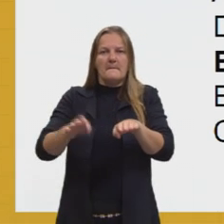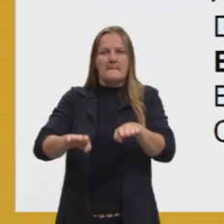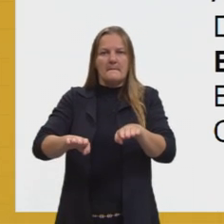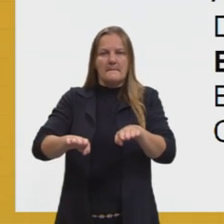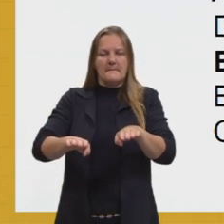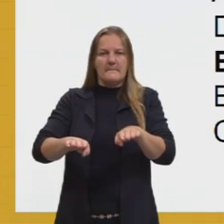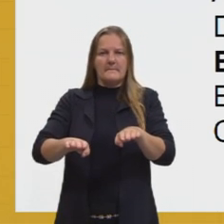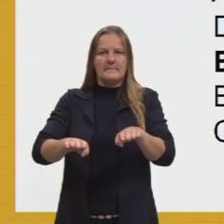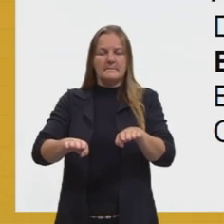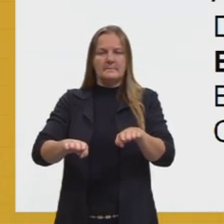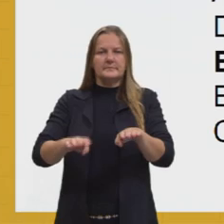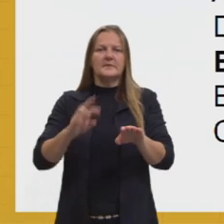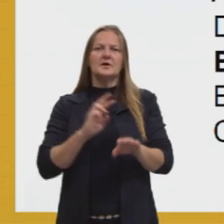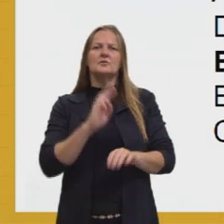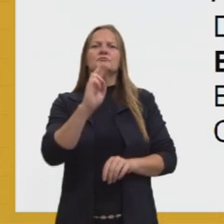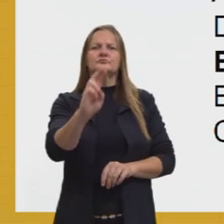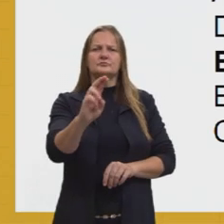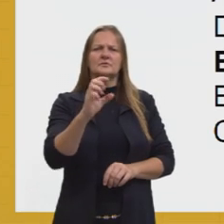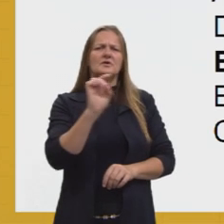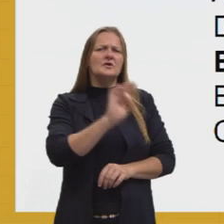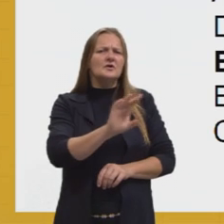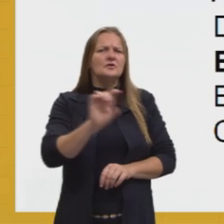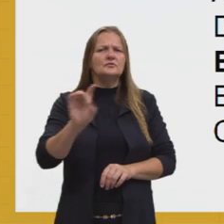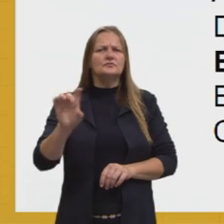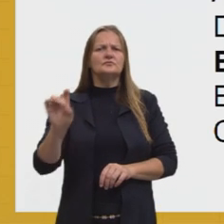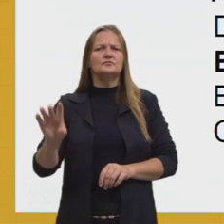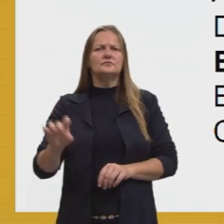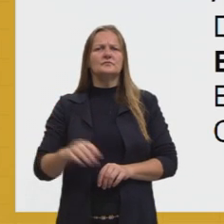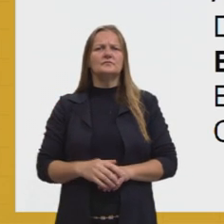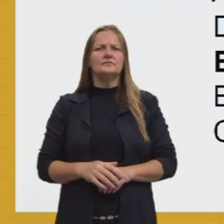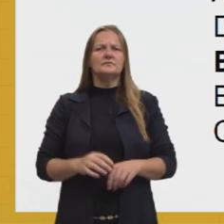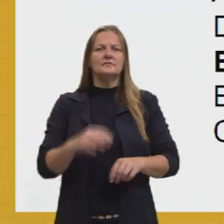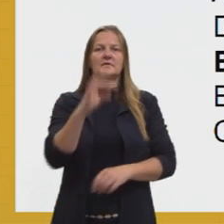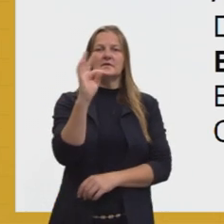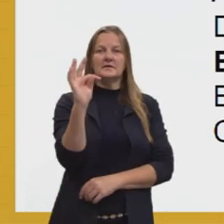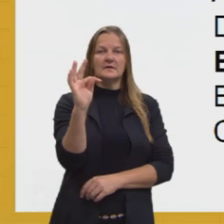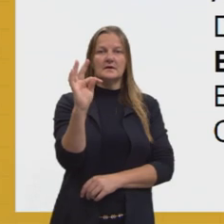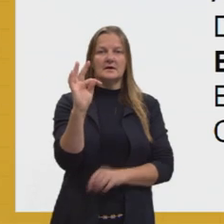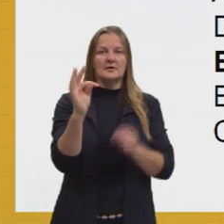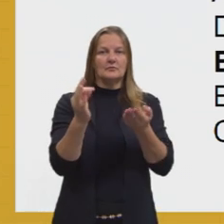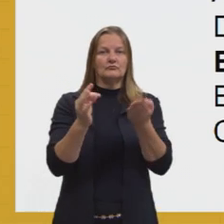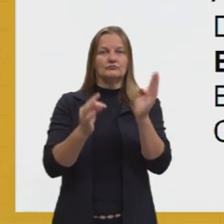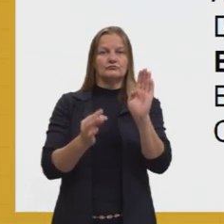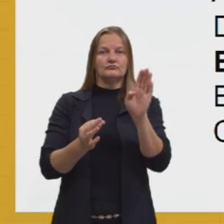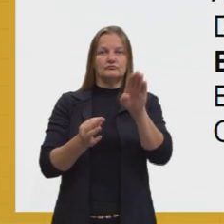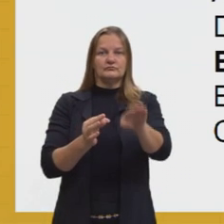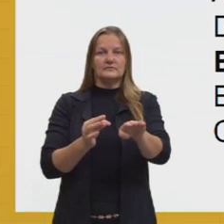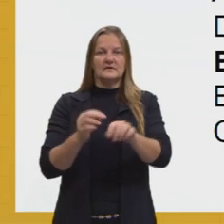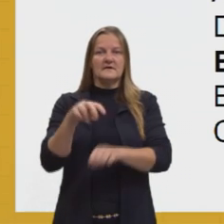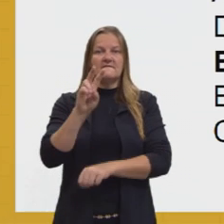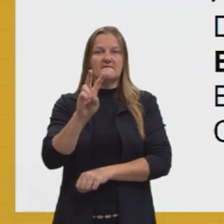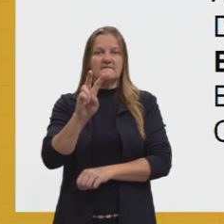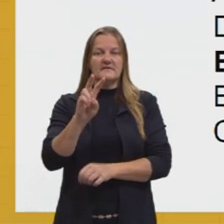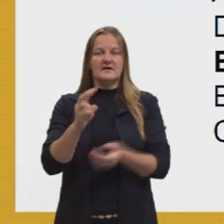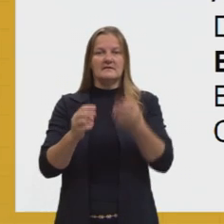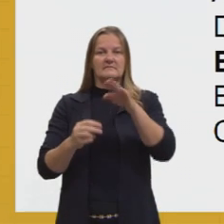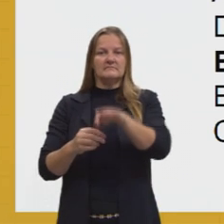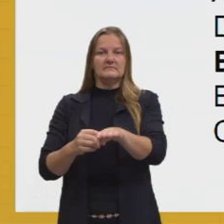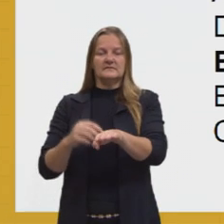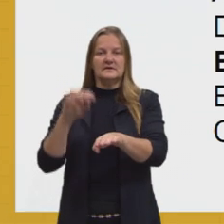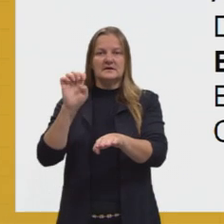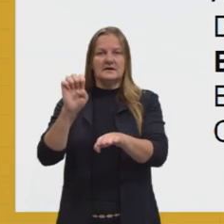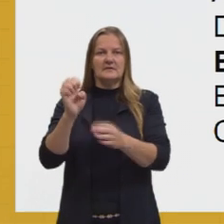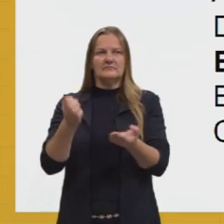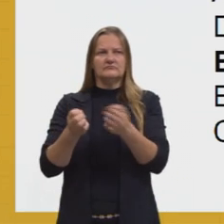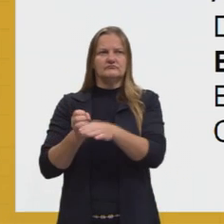representadas em cada uma delas as letras T, V e E, respectivamente.